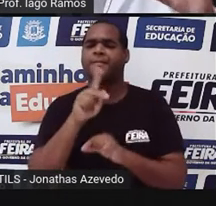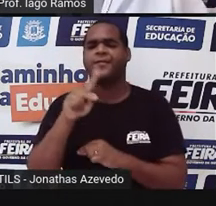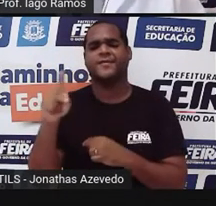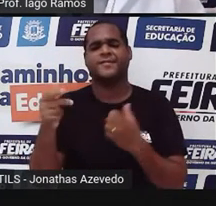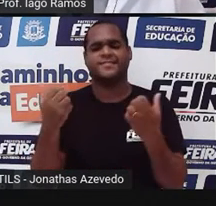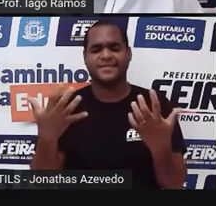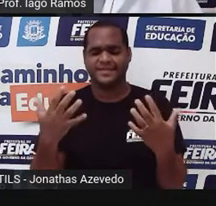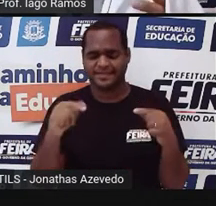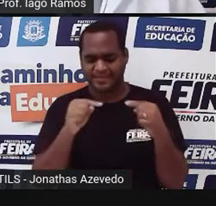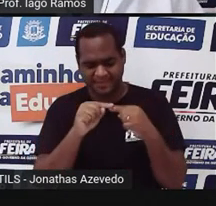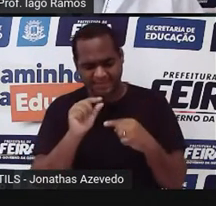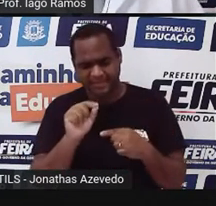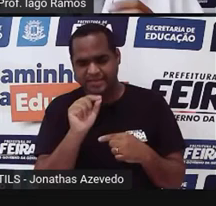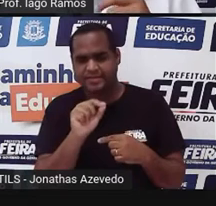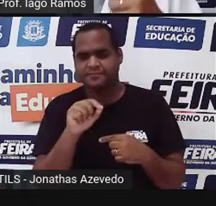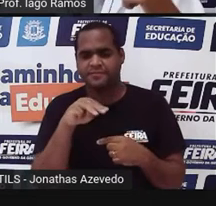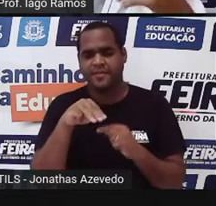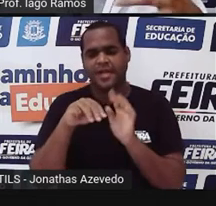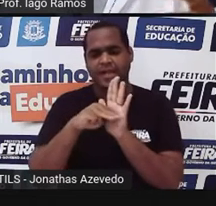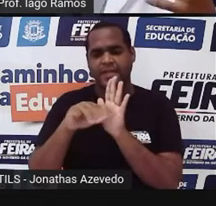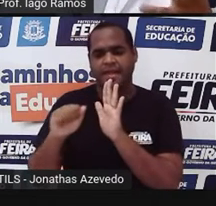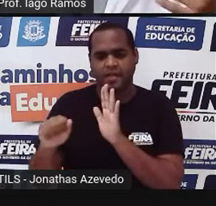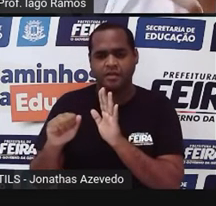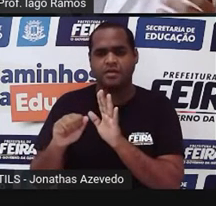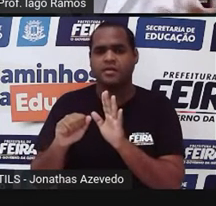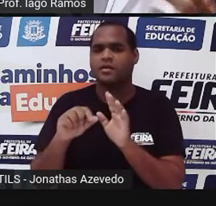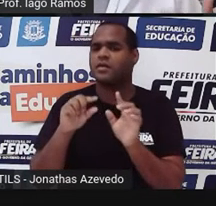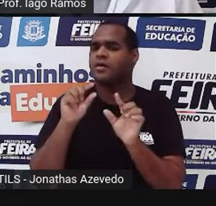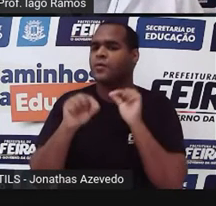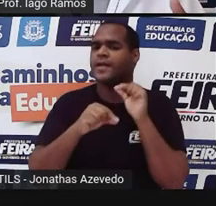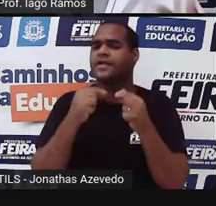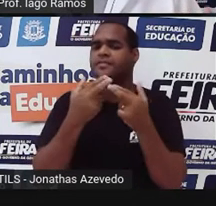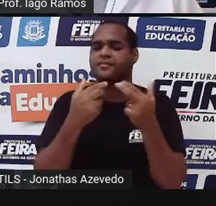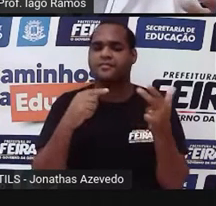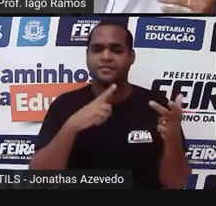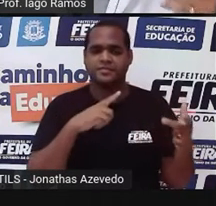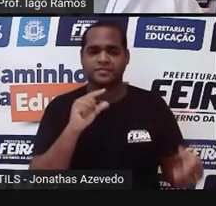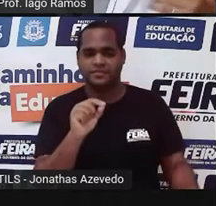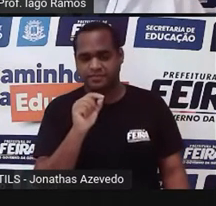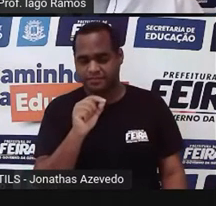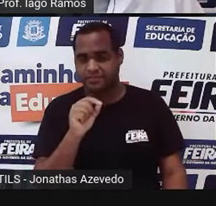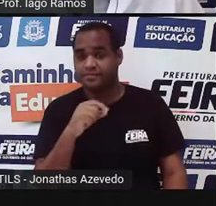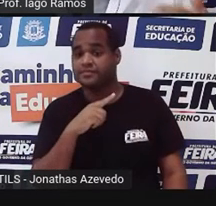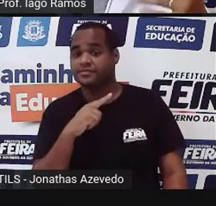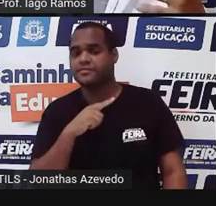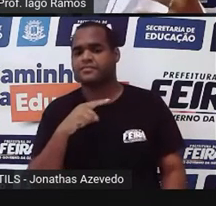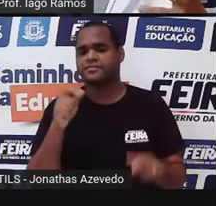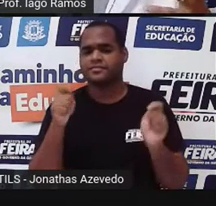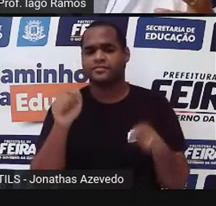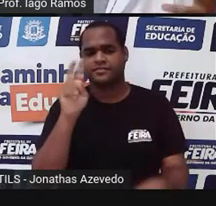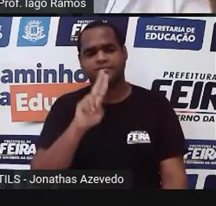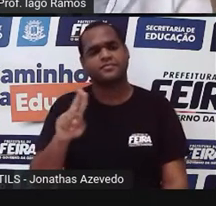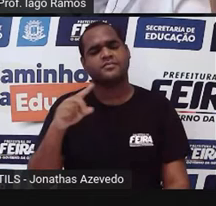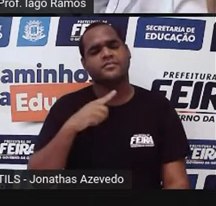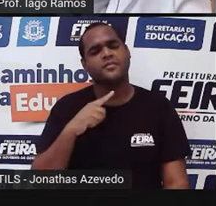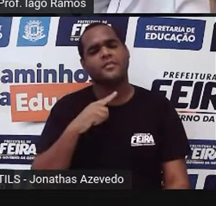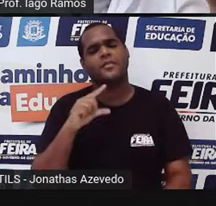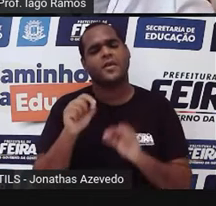de média aritmética, onde é que a gente usa isso? Isso dá para usar onde? Eu fico meio